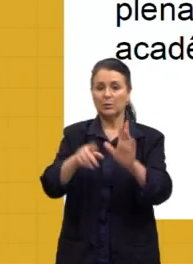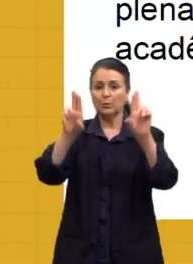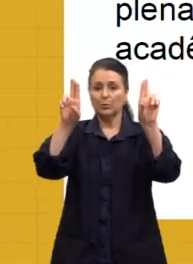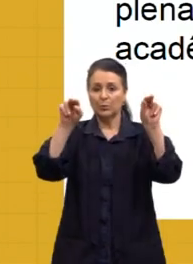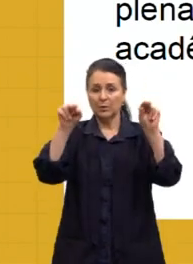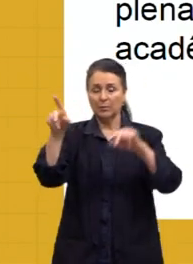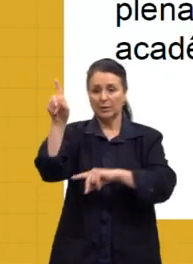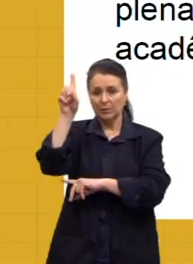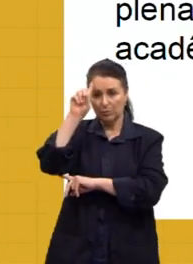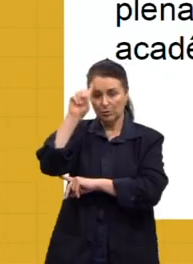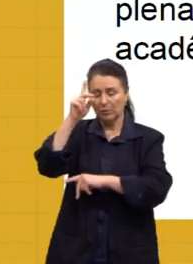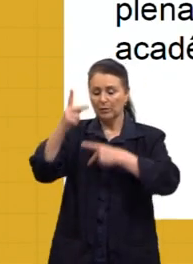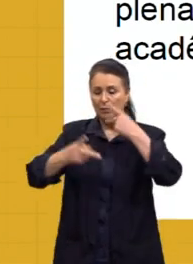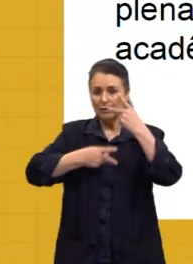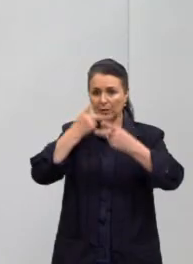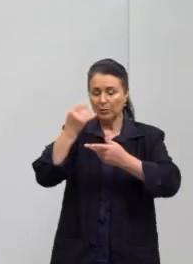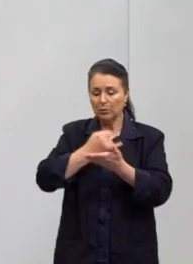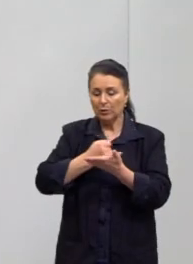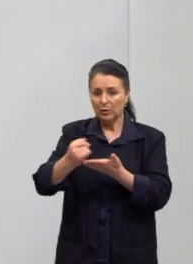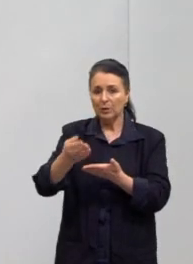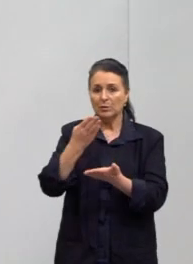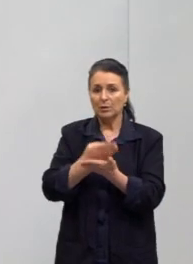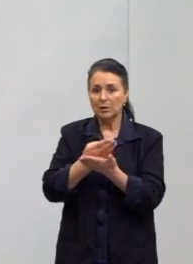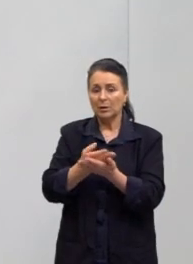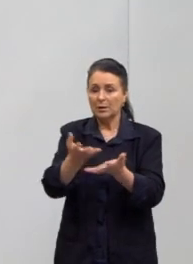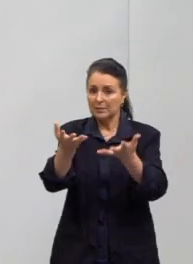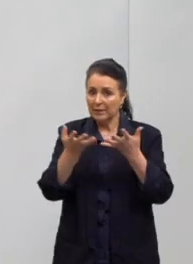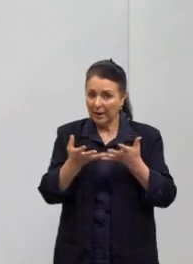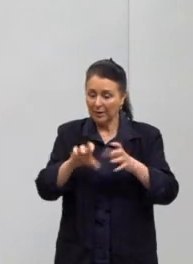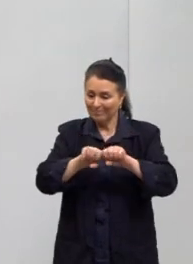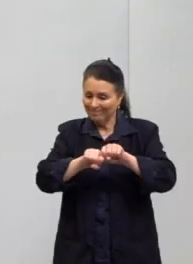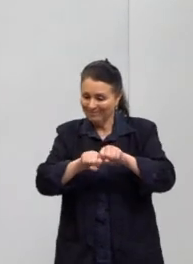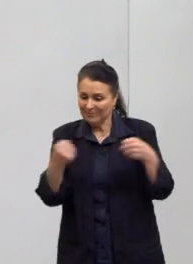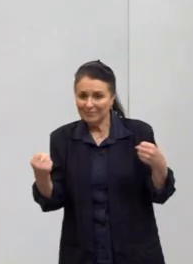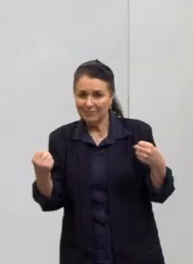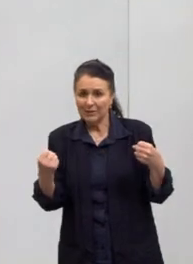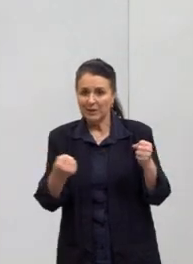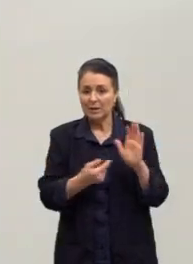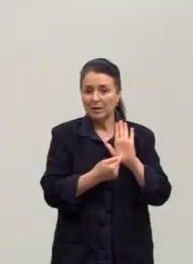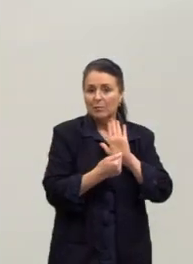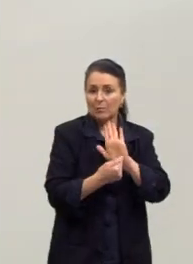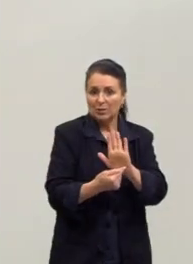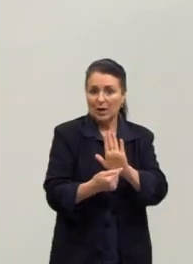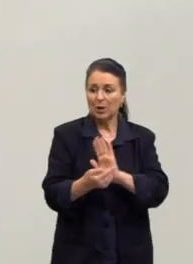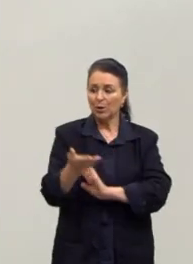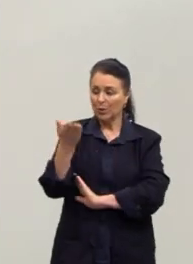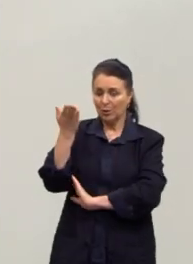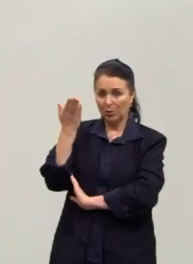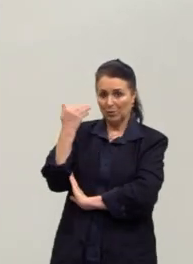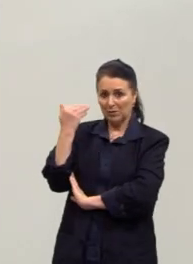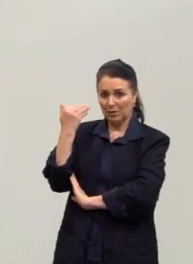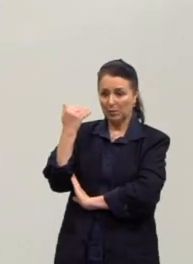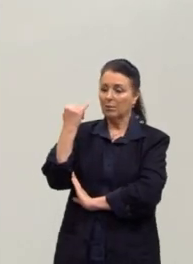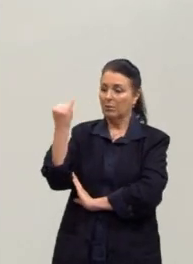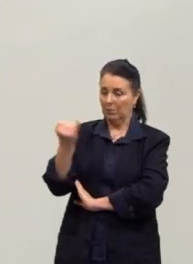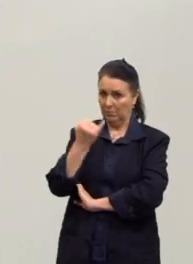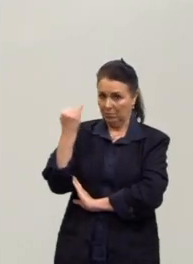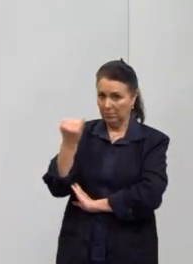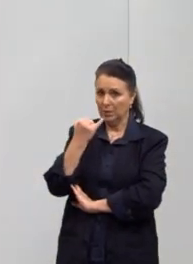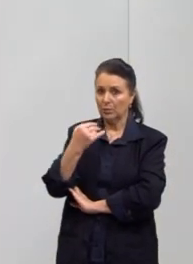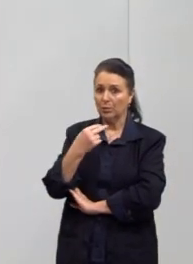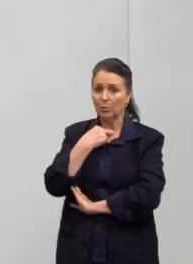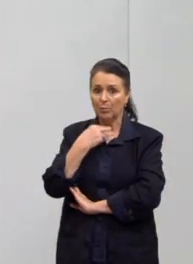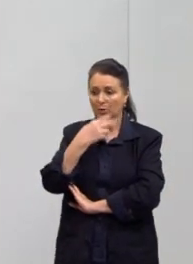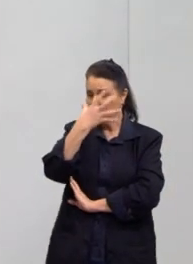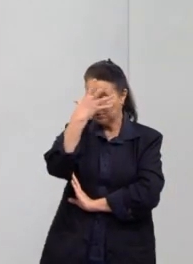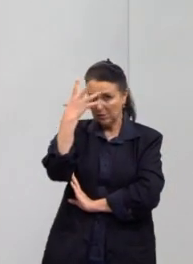viemos falando desde o início da aula. Eles querem romper, eles querem mostrar que aquele passado ali, ele é importante, porque a gente não pode